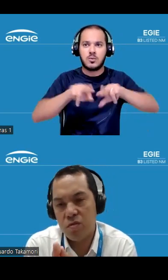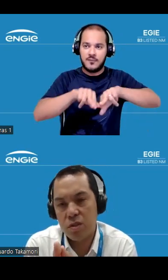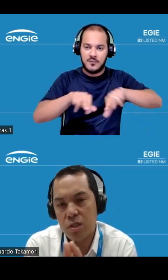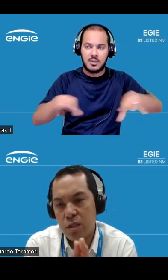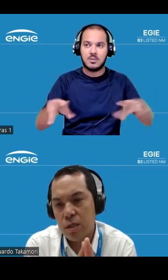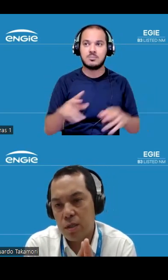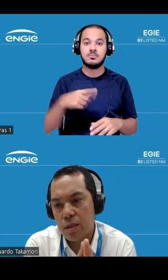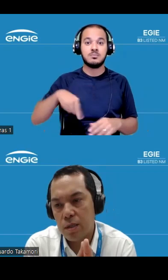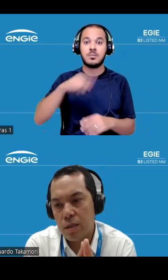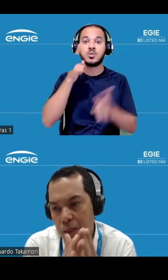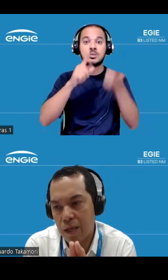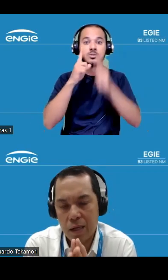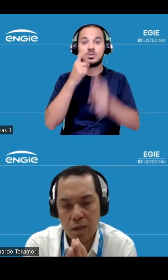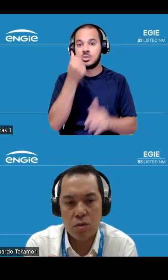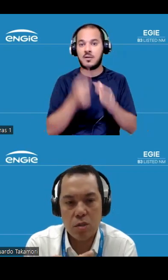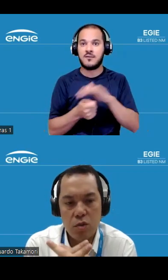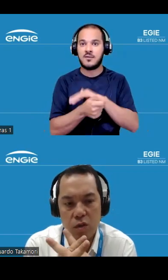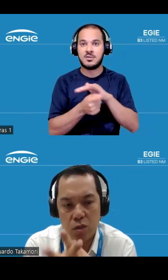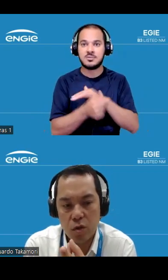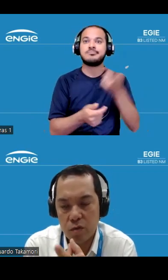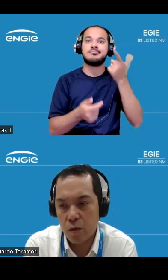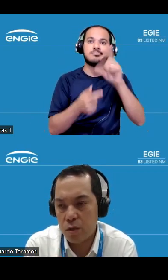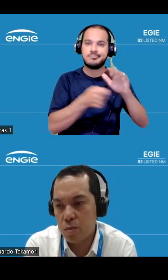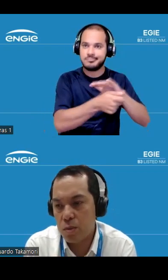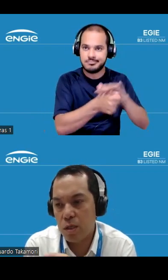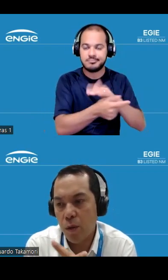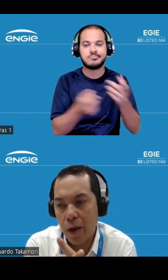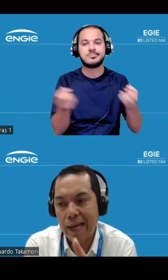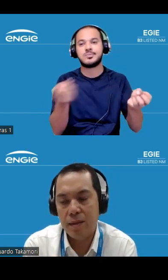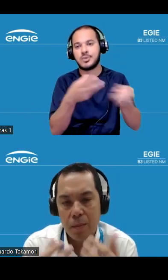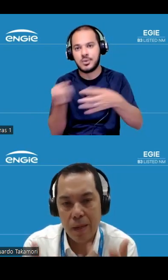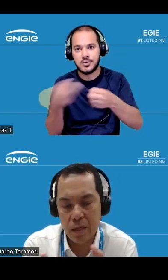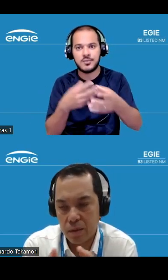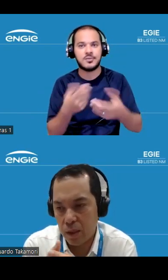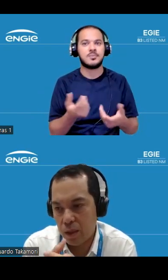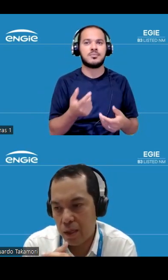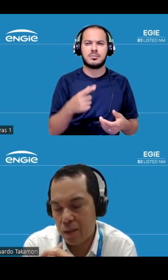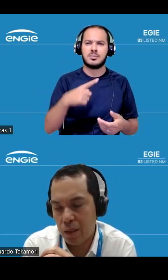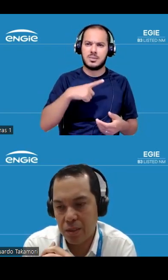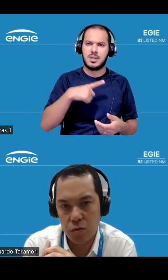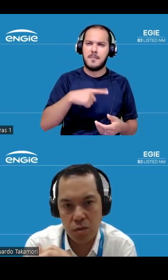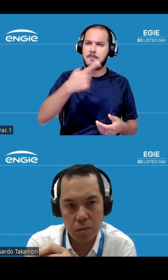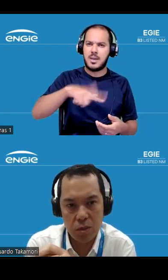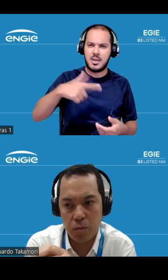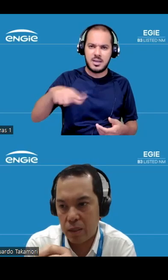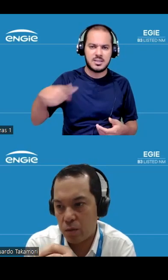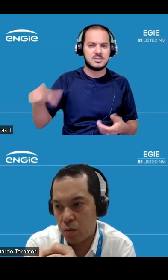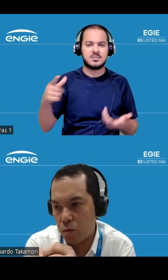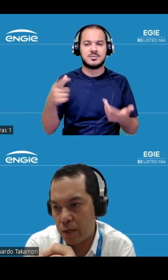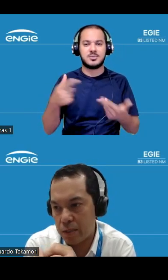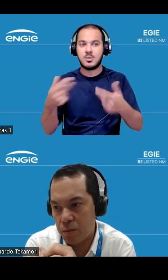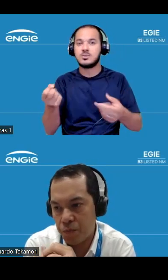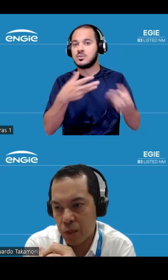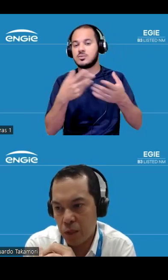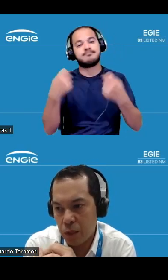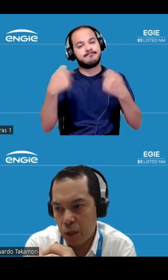conseguimos investir na TAG conseguimos investir novos legões de transmissão ainda tem mais ativos de transmissão para entrar a